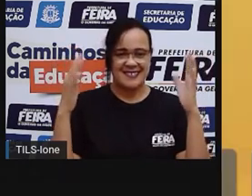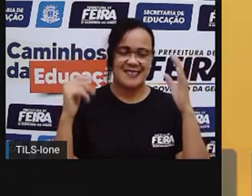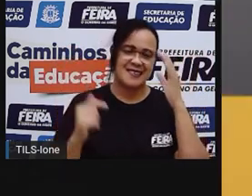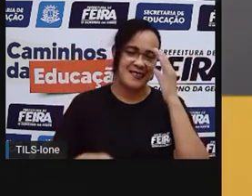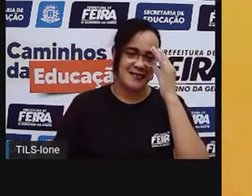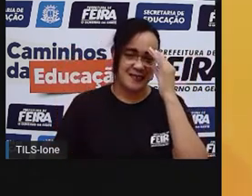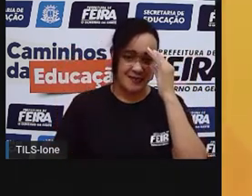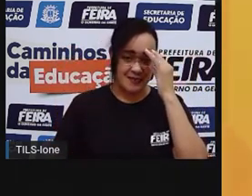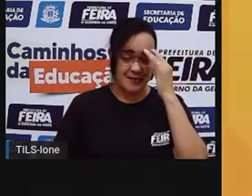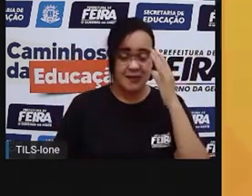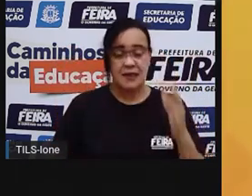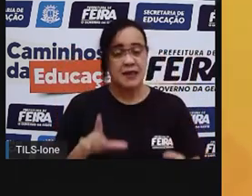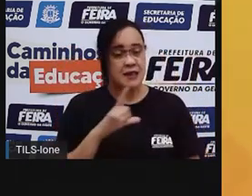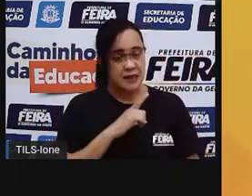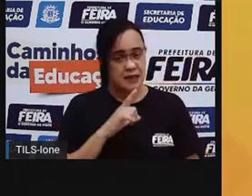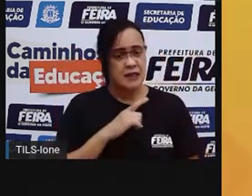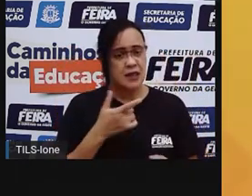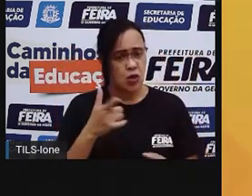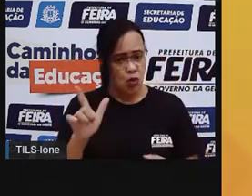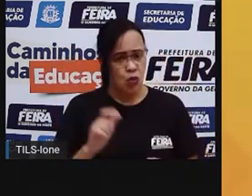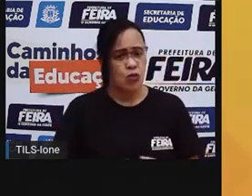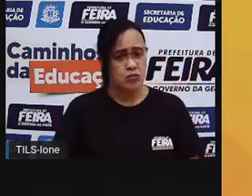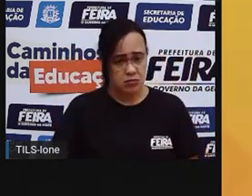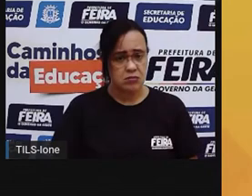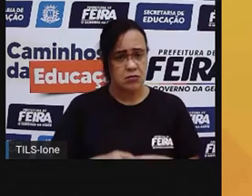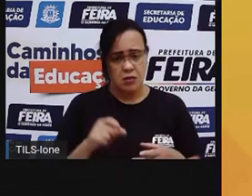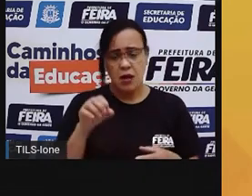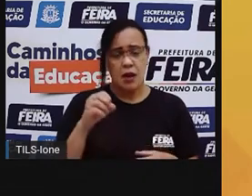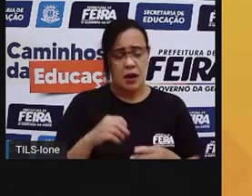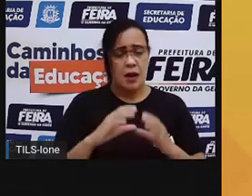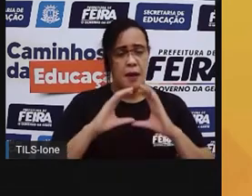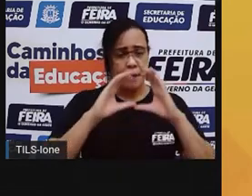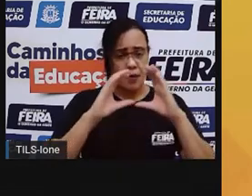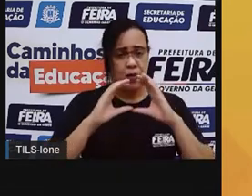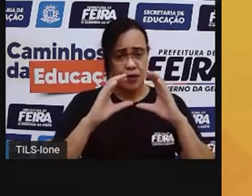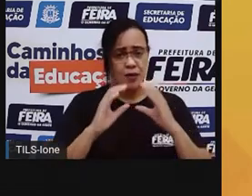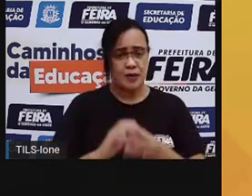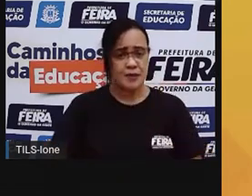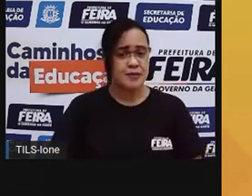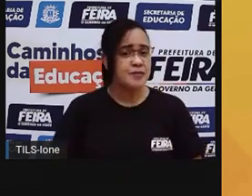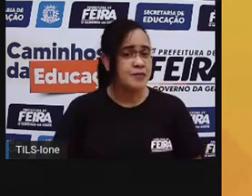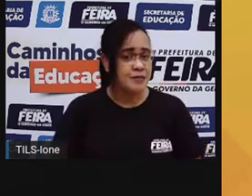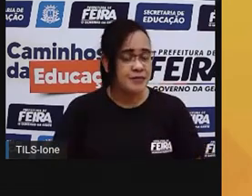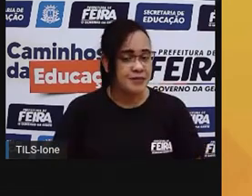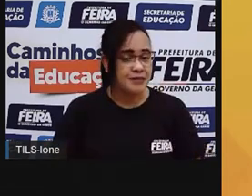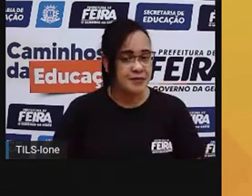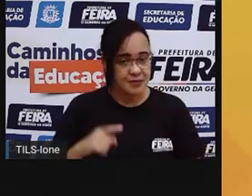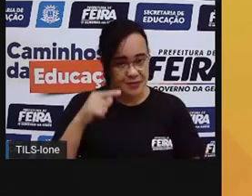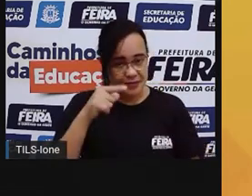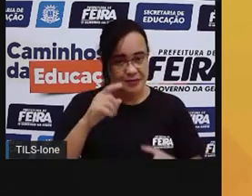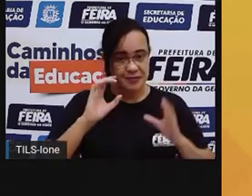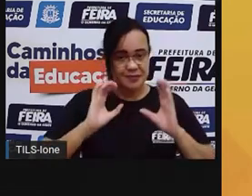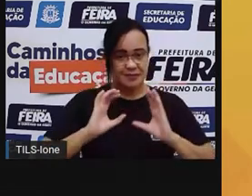Além disso, tem aquela bola também do Totó, né? Totó não falou dela. Olha a bola do basquete.